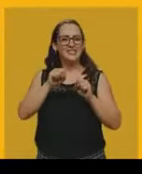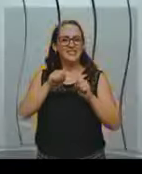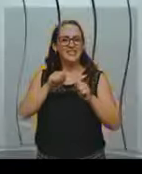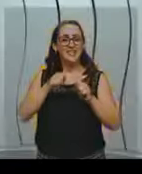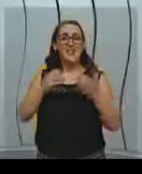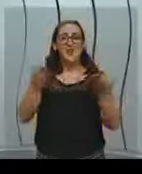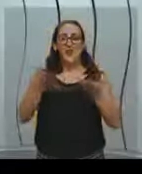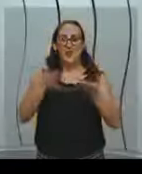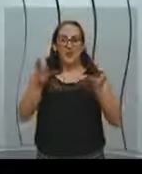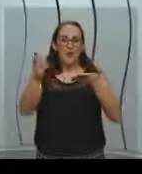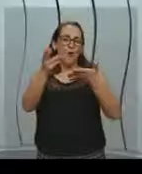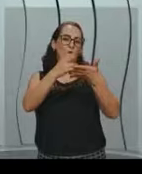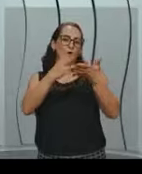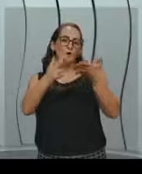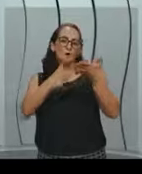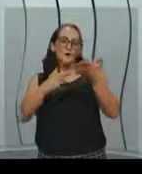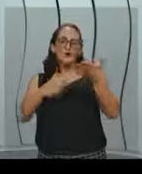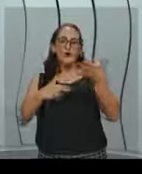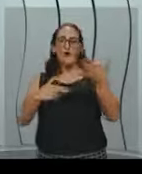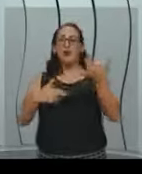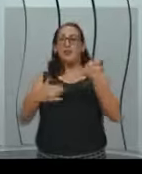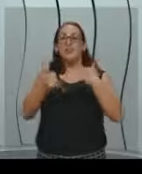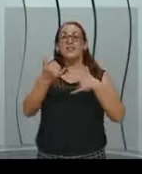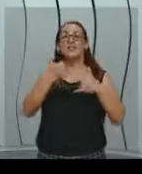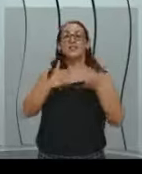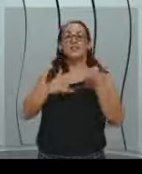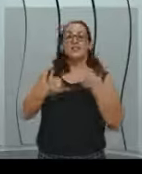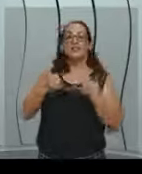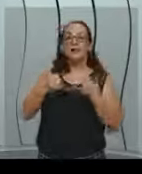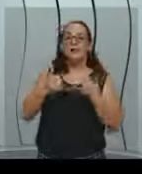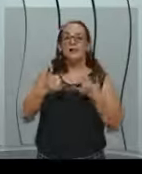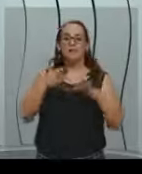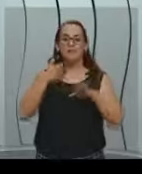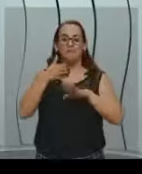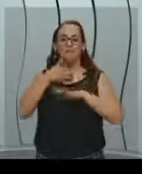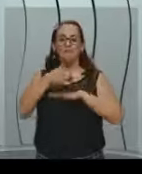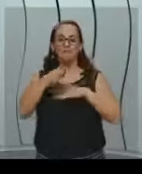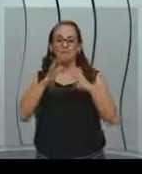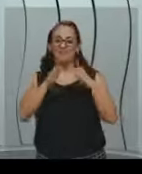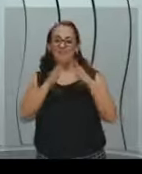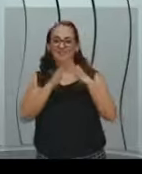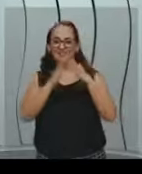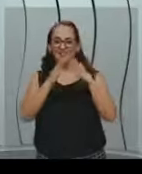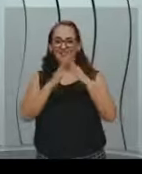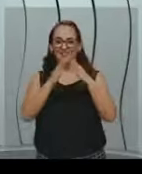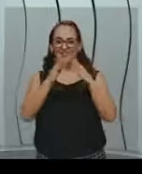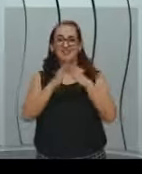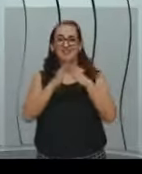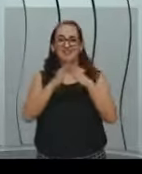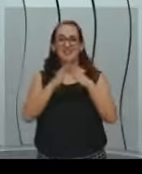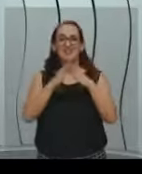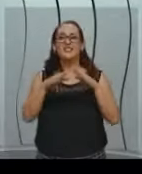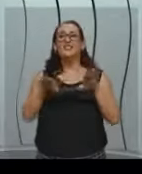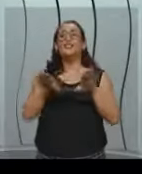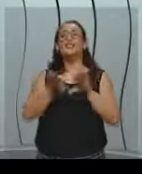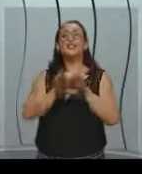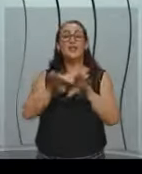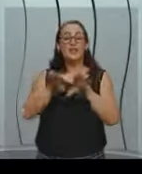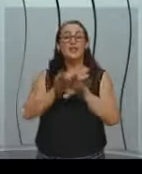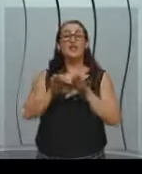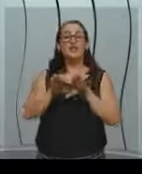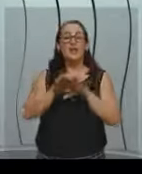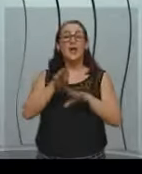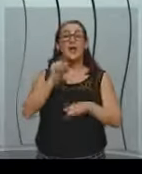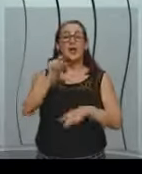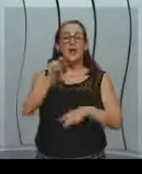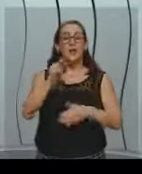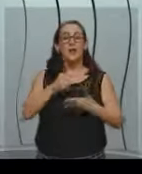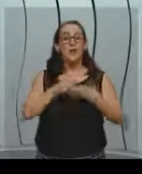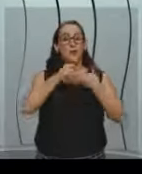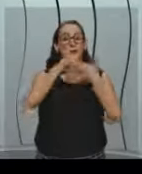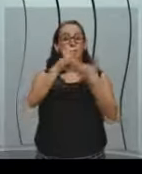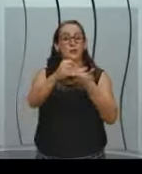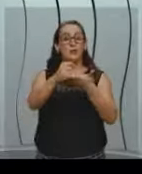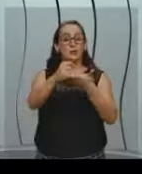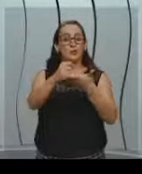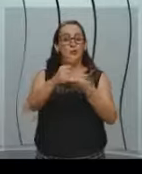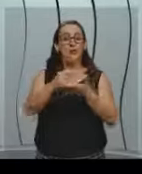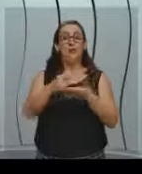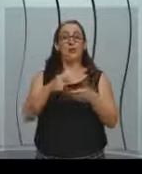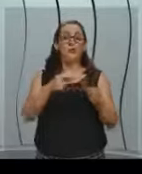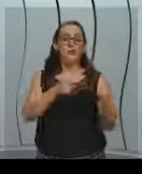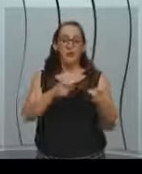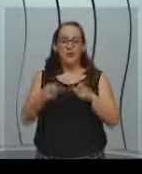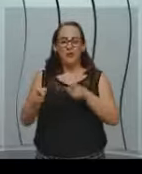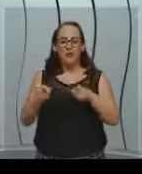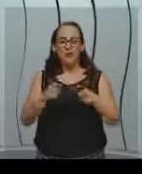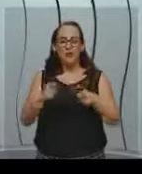que chega até a nossa casa, que aliás, tem nos salvado aí desse período da pandemia, né? Todo